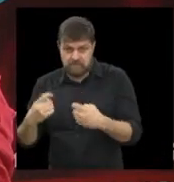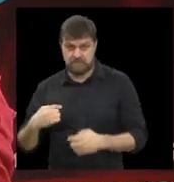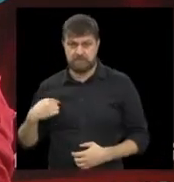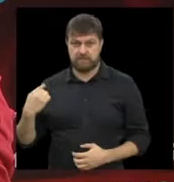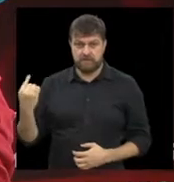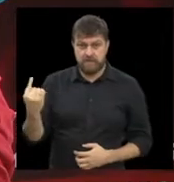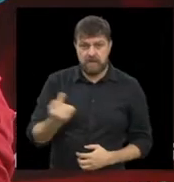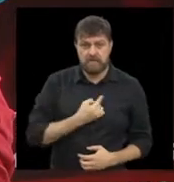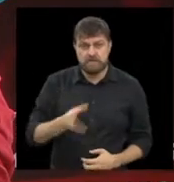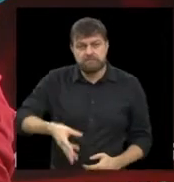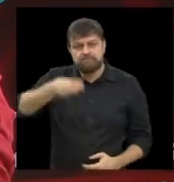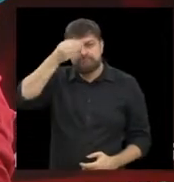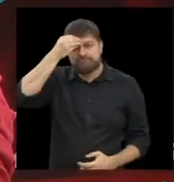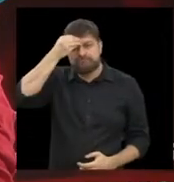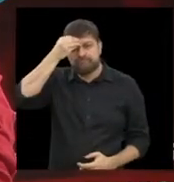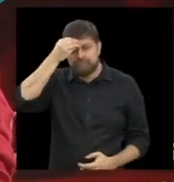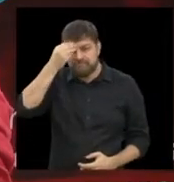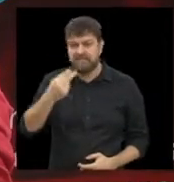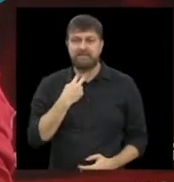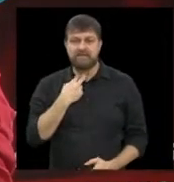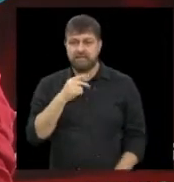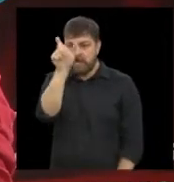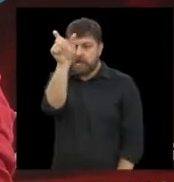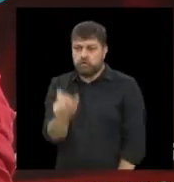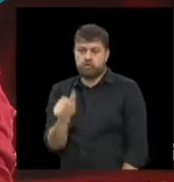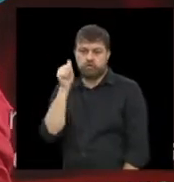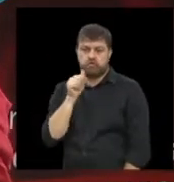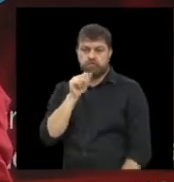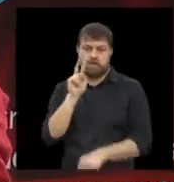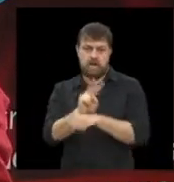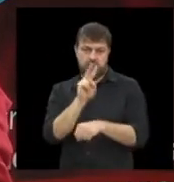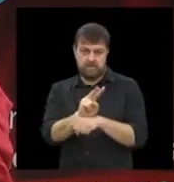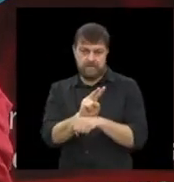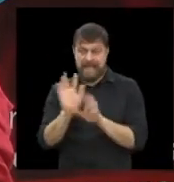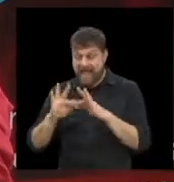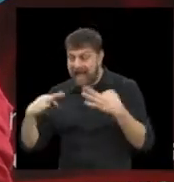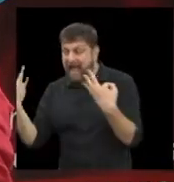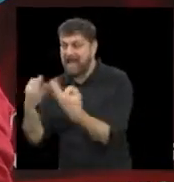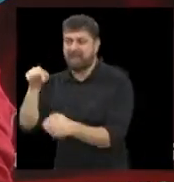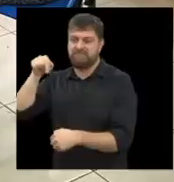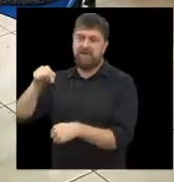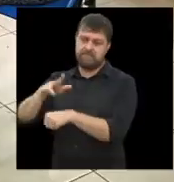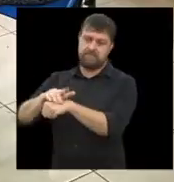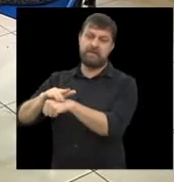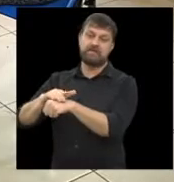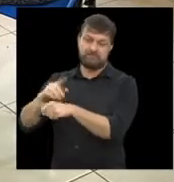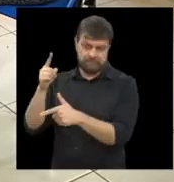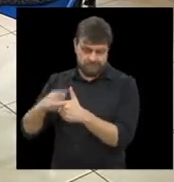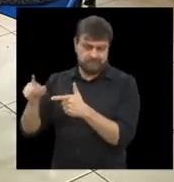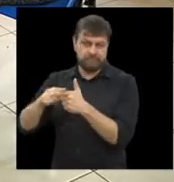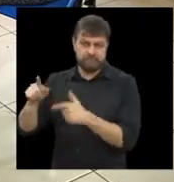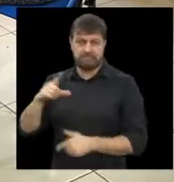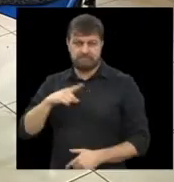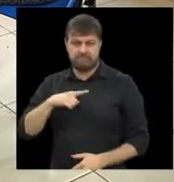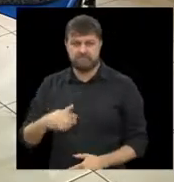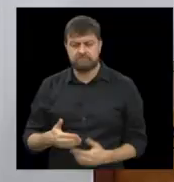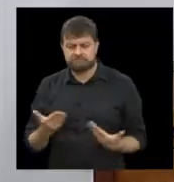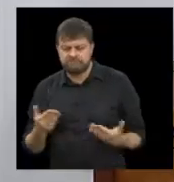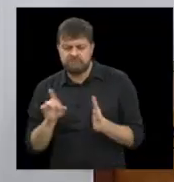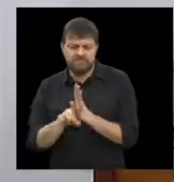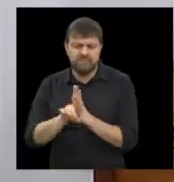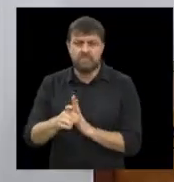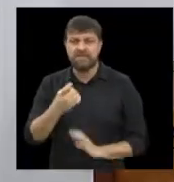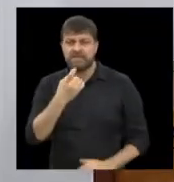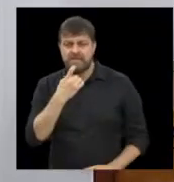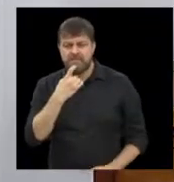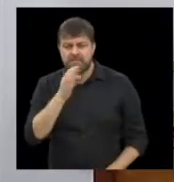entende que não é só a mulher, né, essa família está doente. E, geralmente, aqui na cidade de Campinas, a